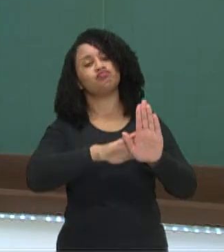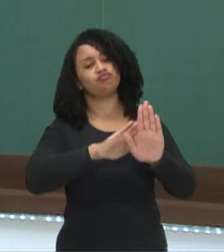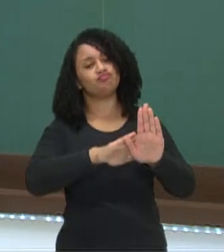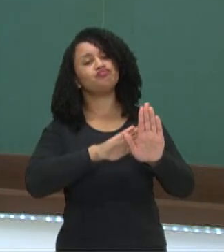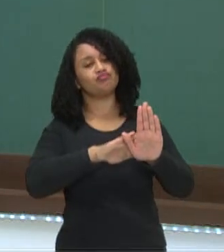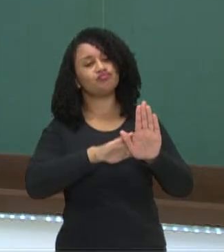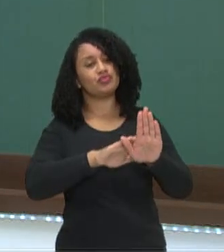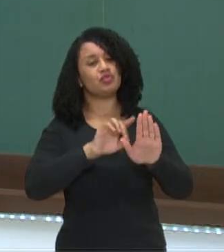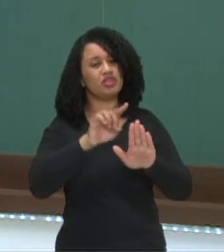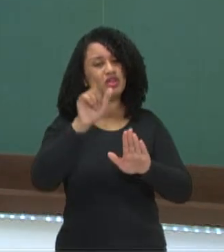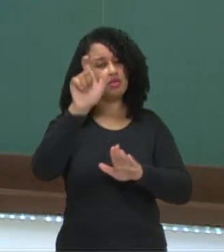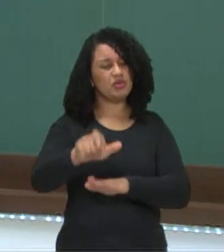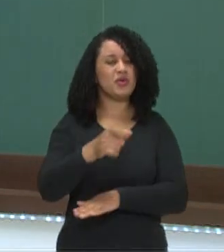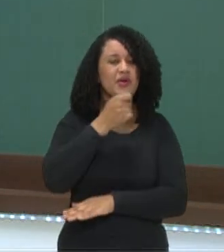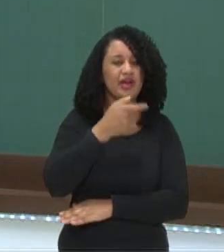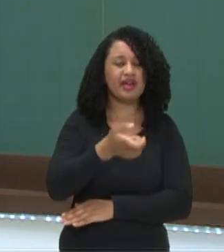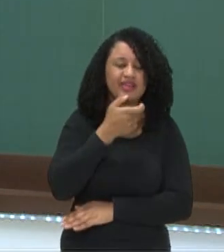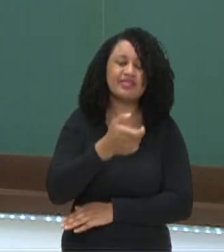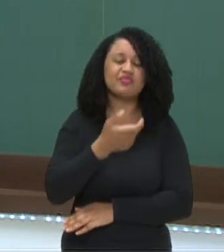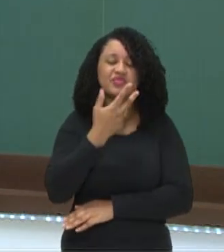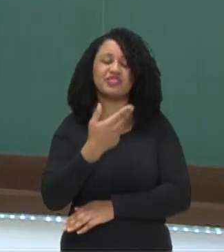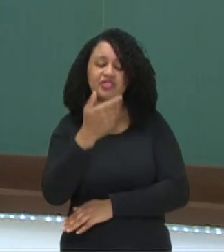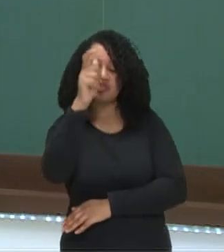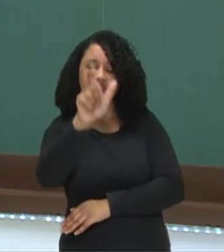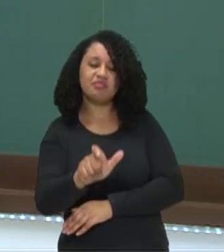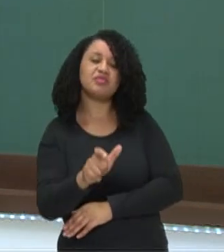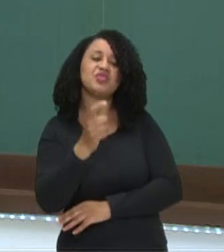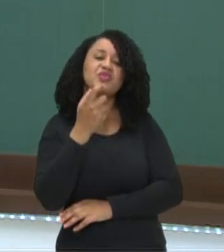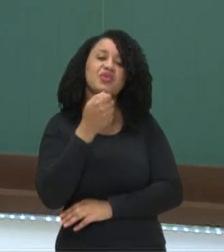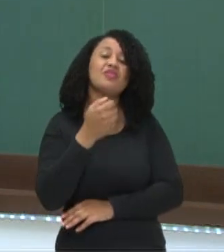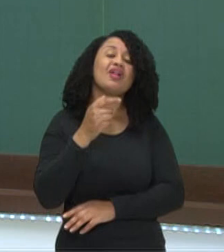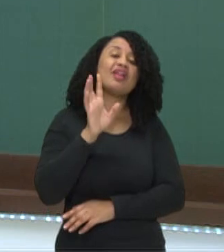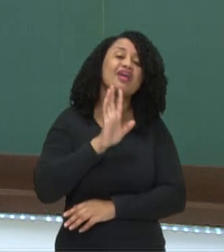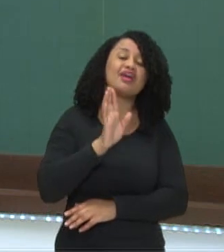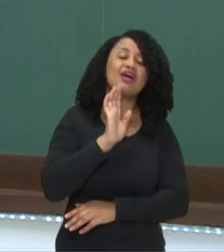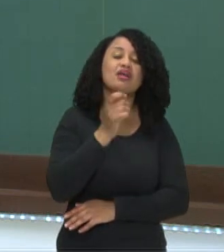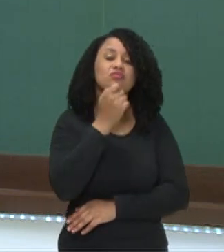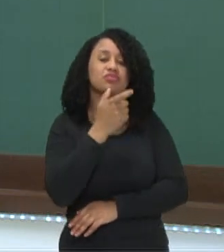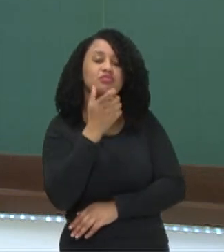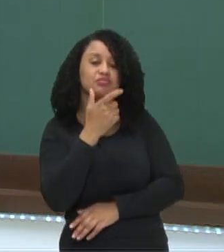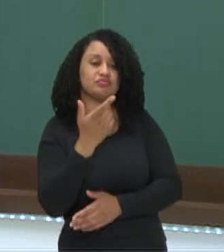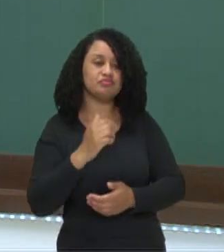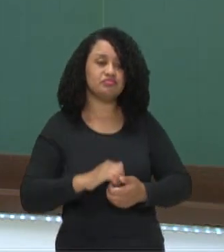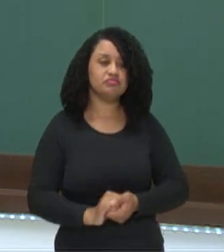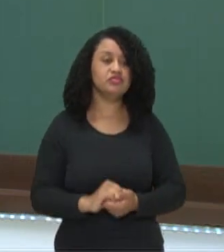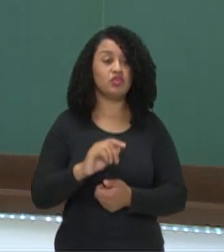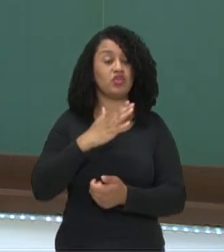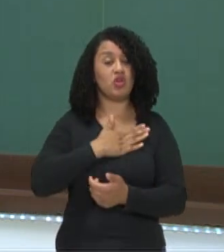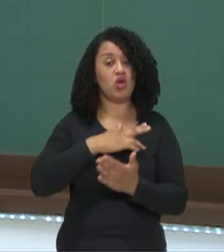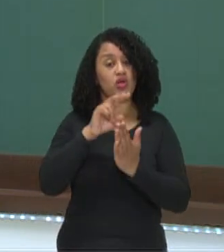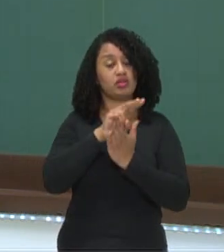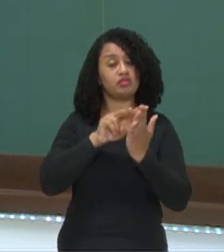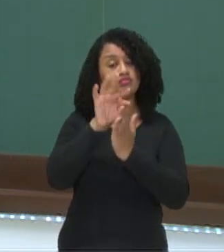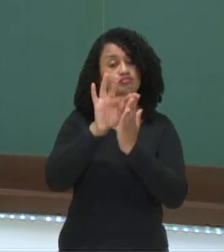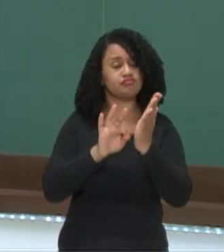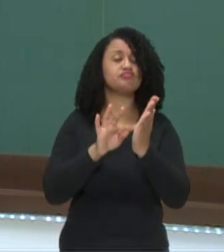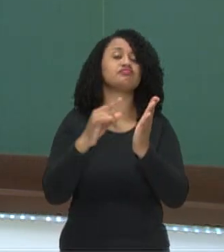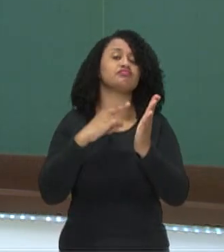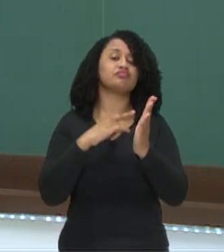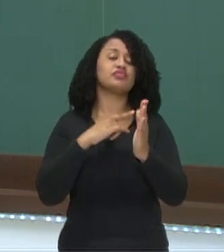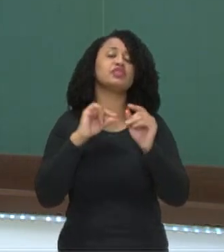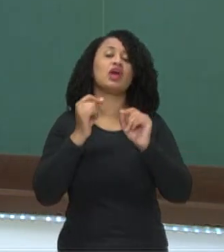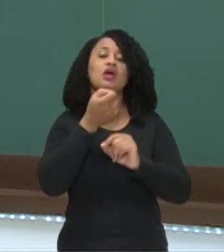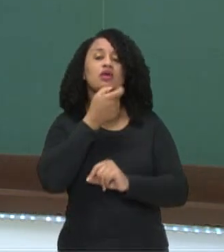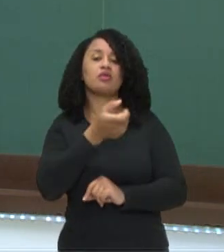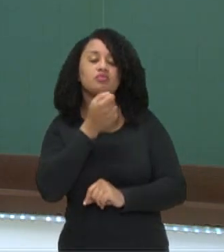Você é uma pessoa engraçada? Você se considera uma pessoa divertida? Gosta de ler textos que trazem essa questão